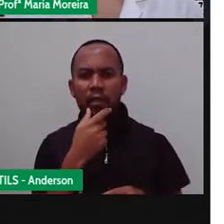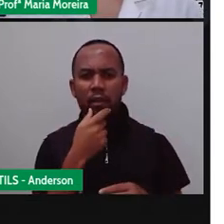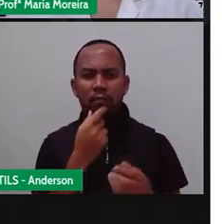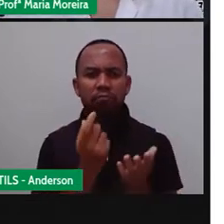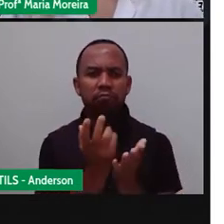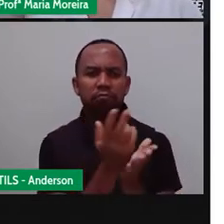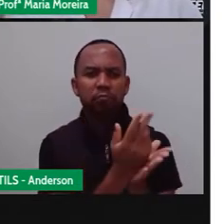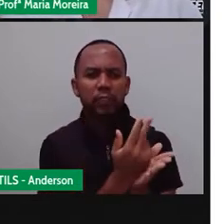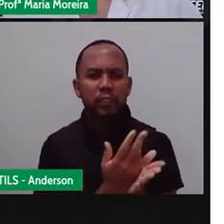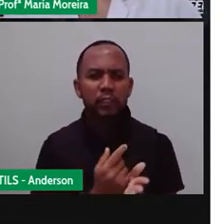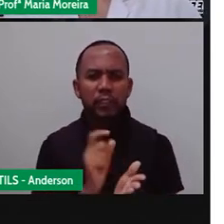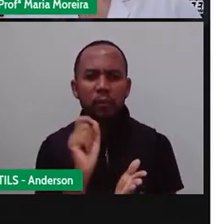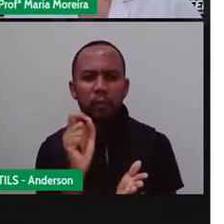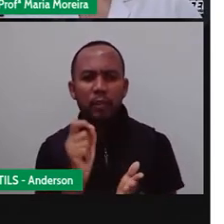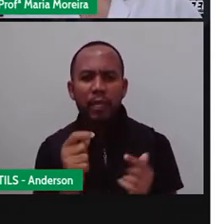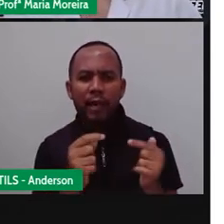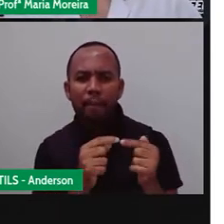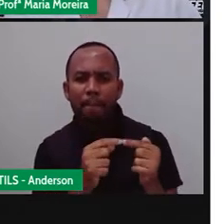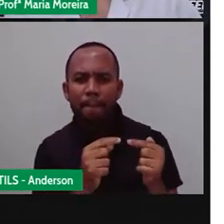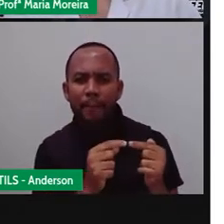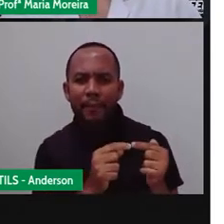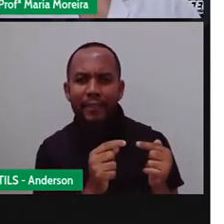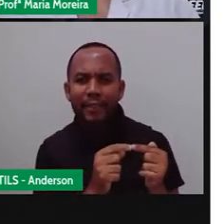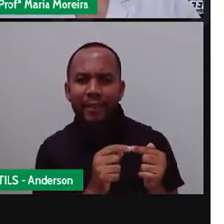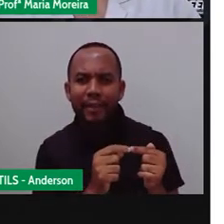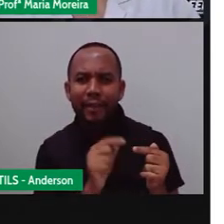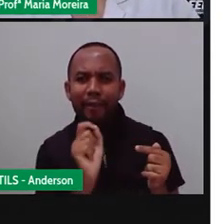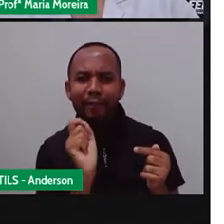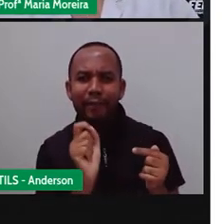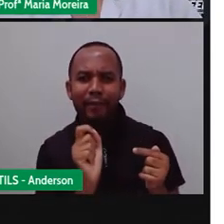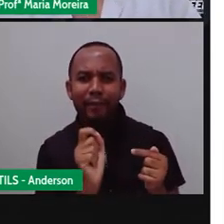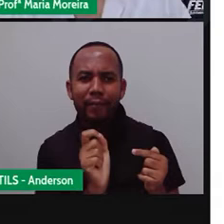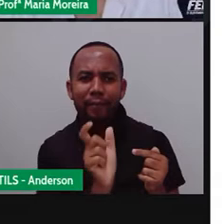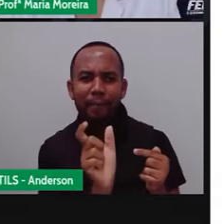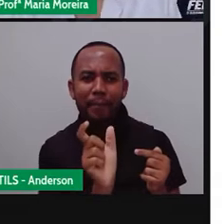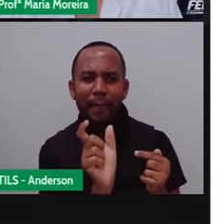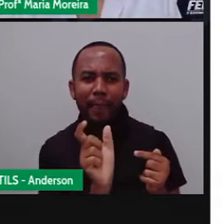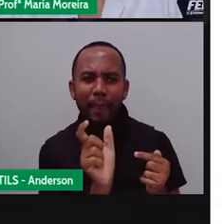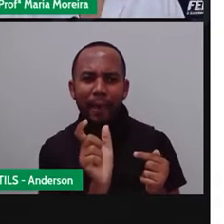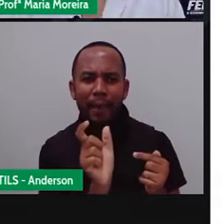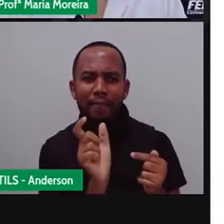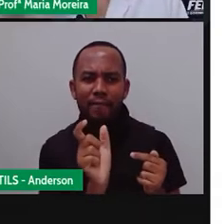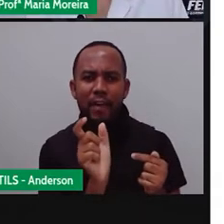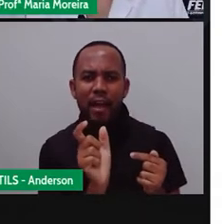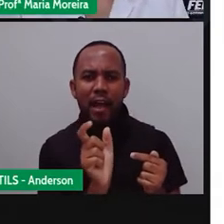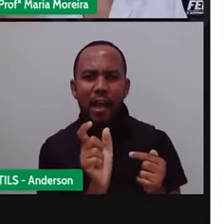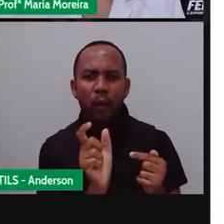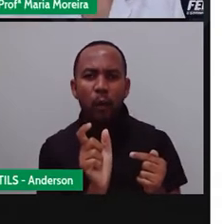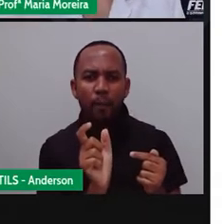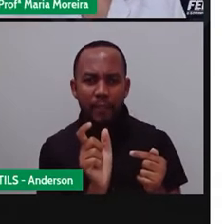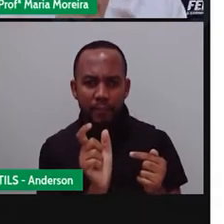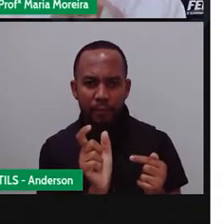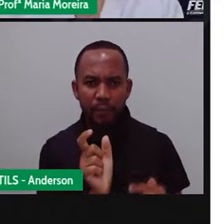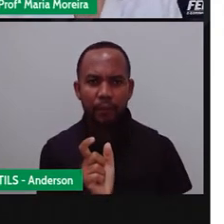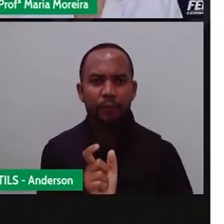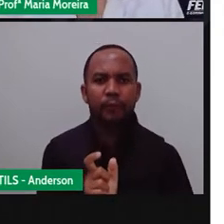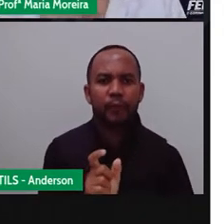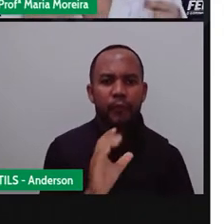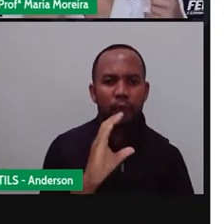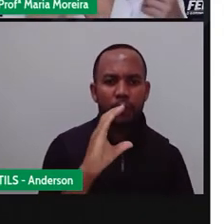formas geométricas aí, tá? Nas imagens. Então, a gente perceber, ele sempre tem o quê? Linhas retas,